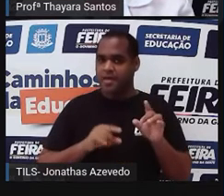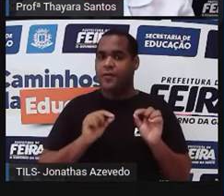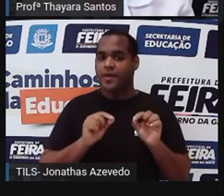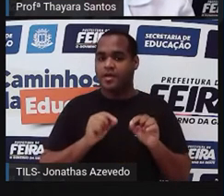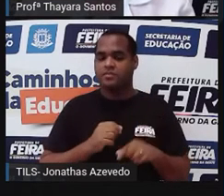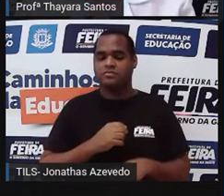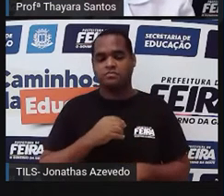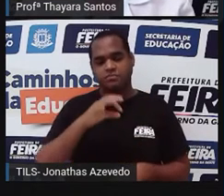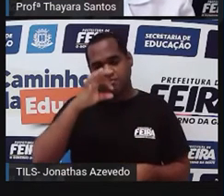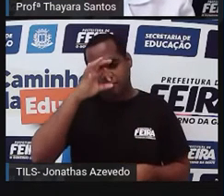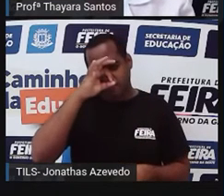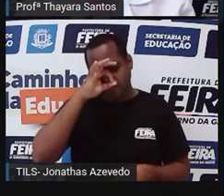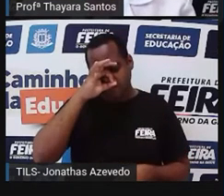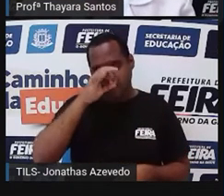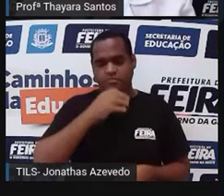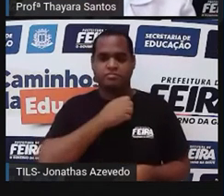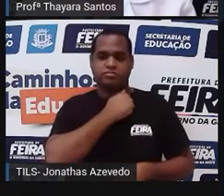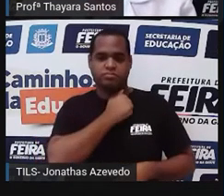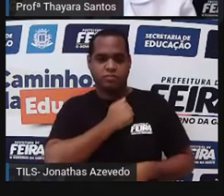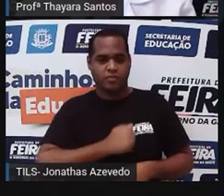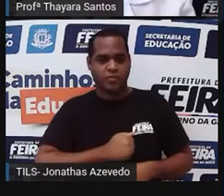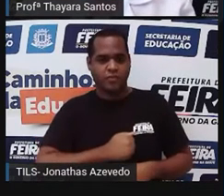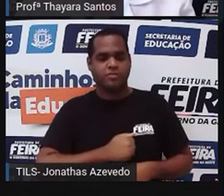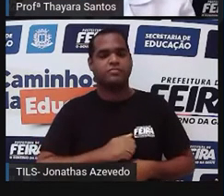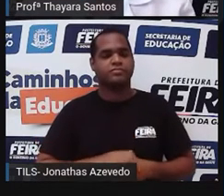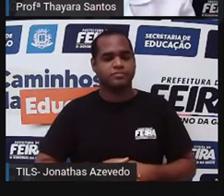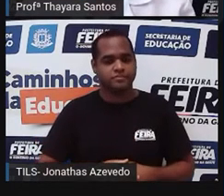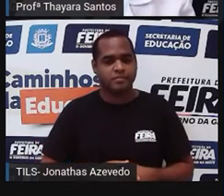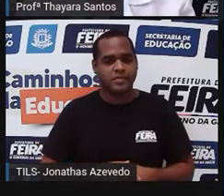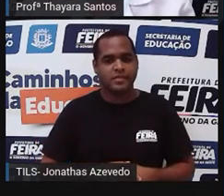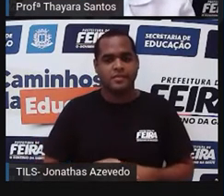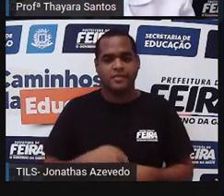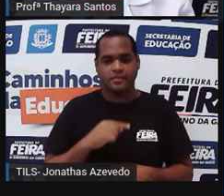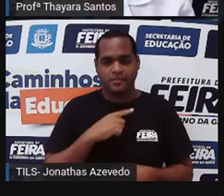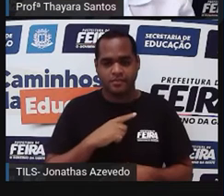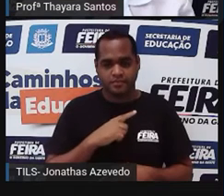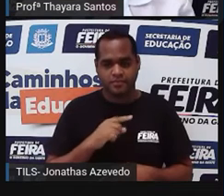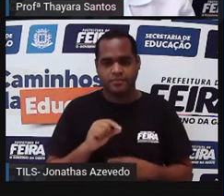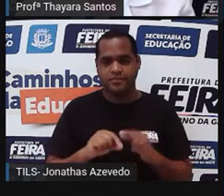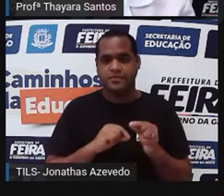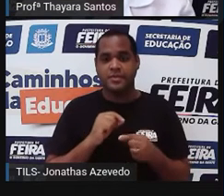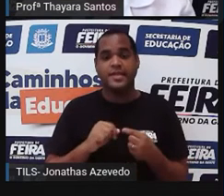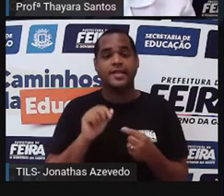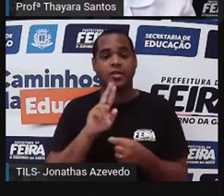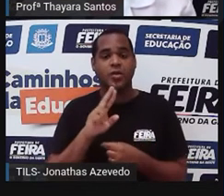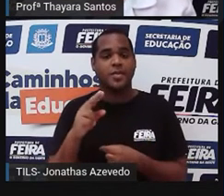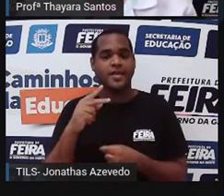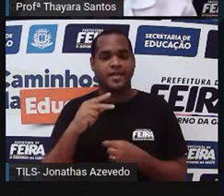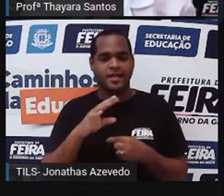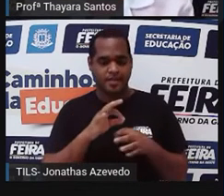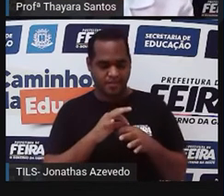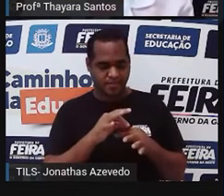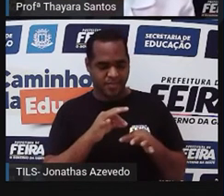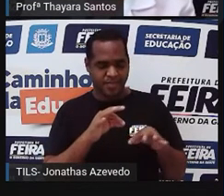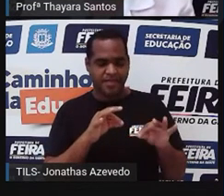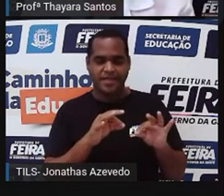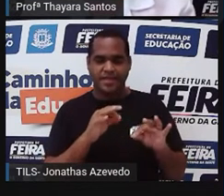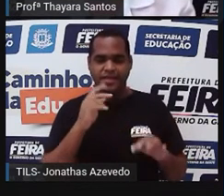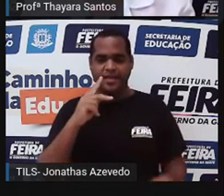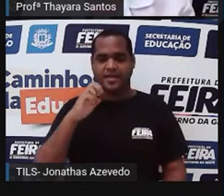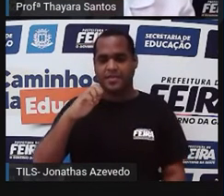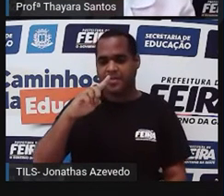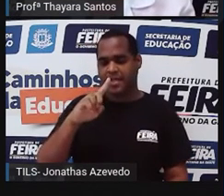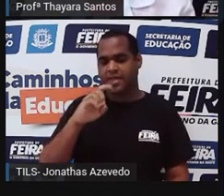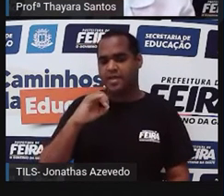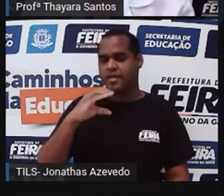ânus. Aqui na pontinha do intestino grosso, a gente tem um apêndice que vocês já devem ter escutado falar.